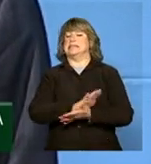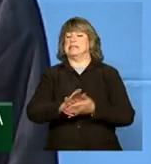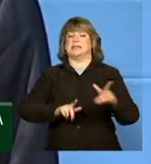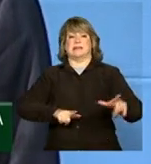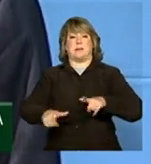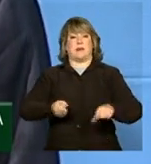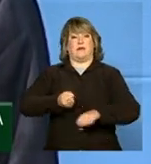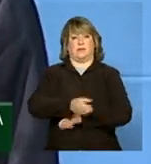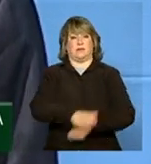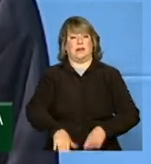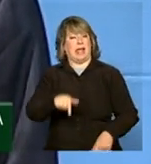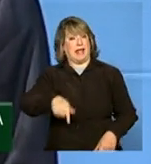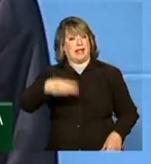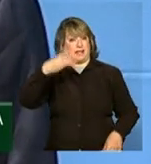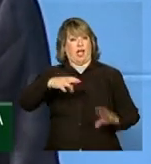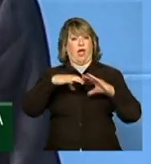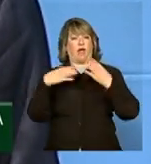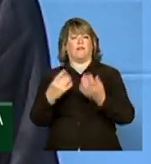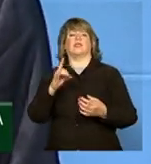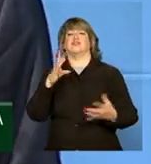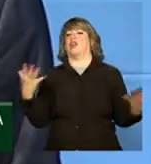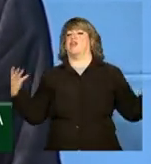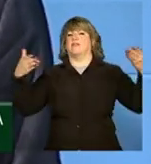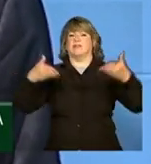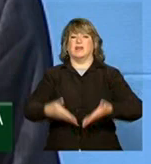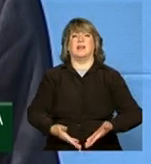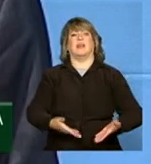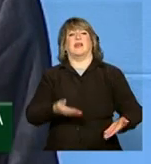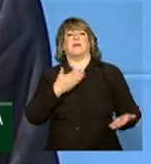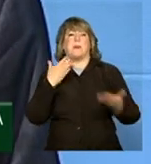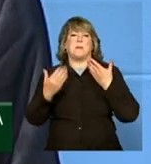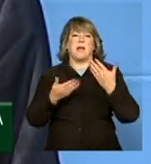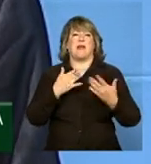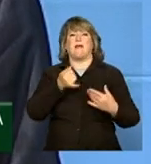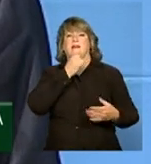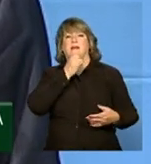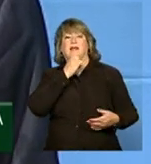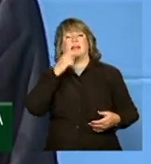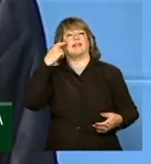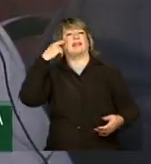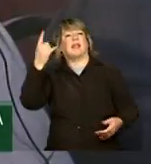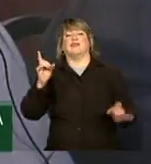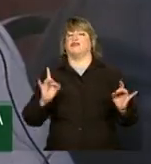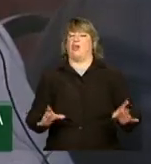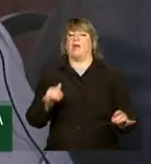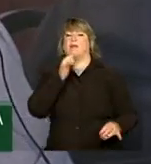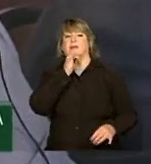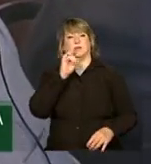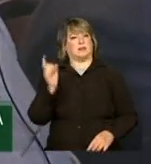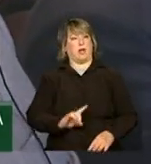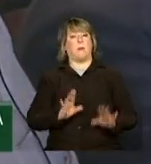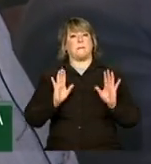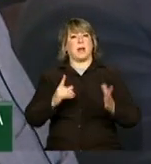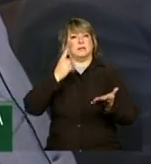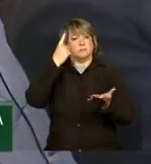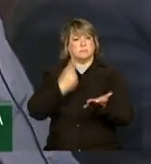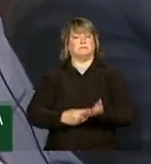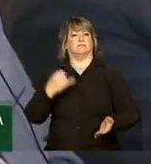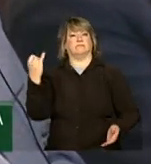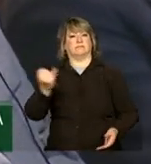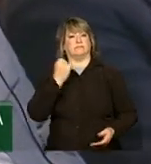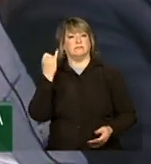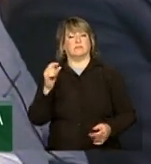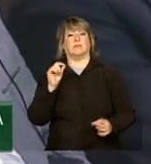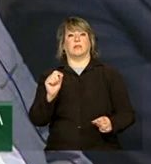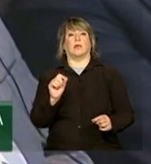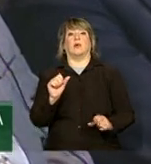conferência não signifique apenas um conjunto de intencionalidades, e sim um marco emblemático na perspectiva